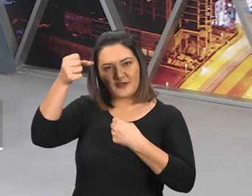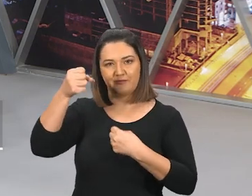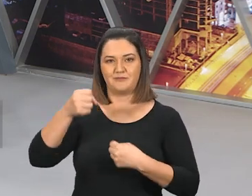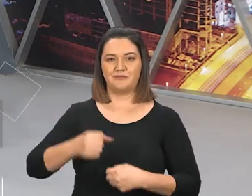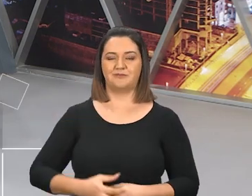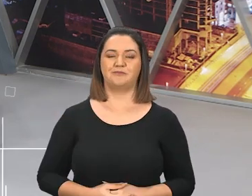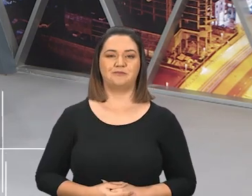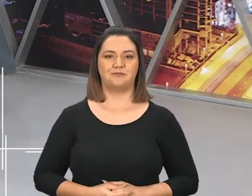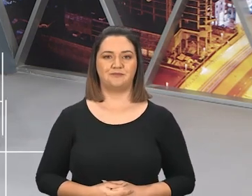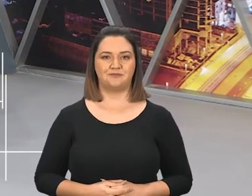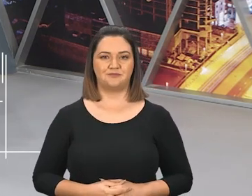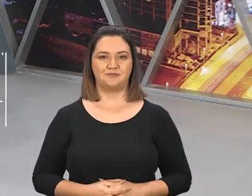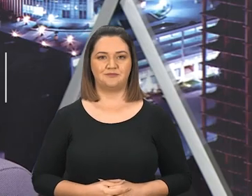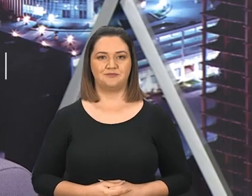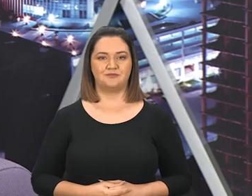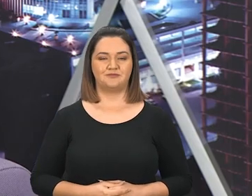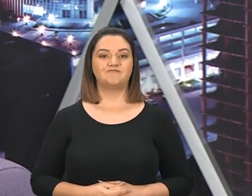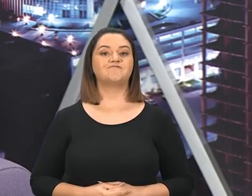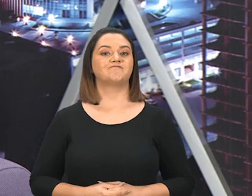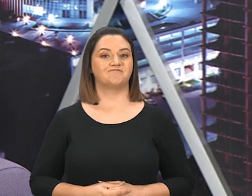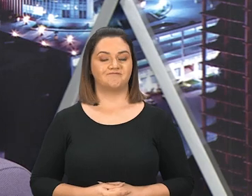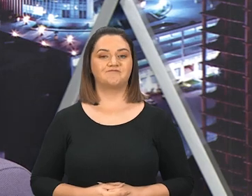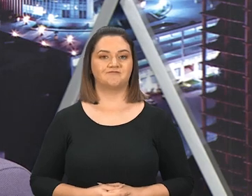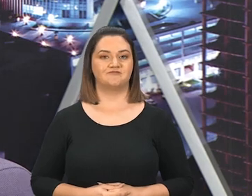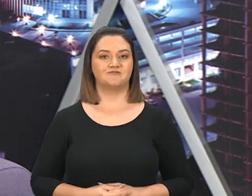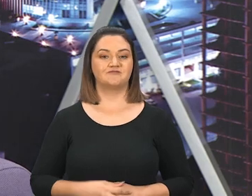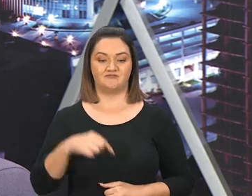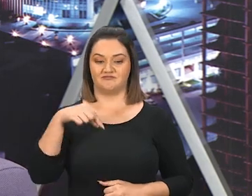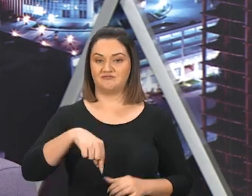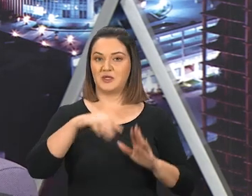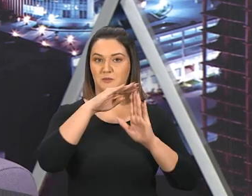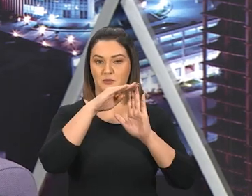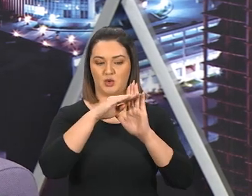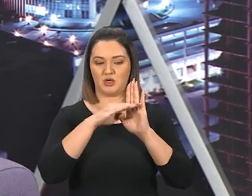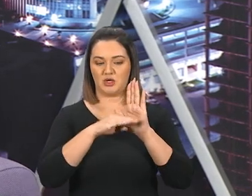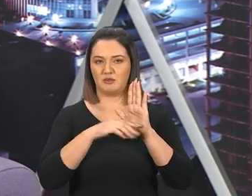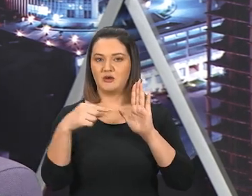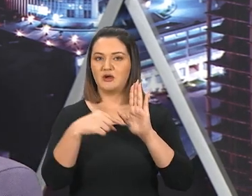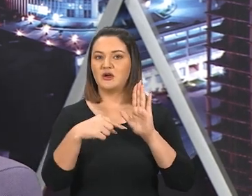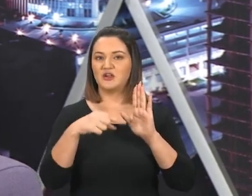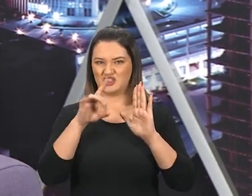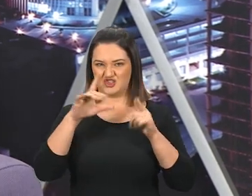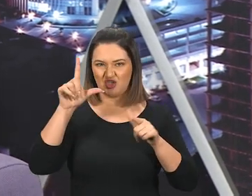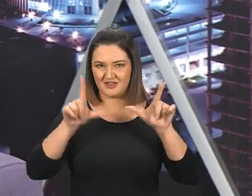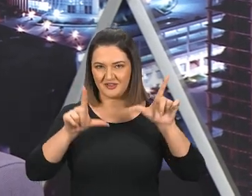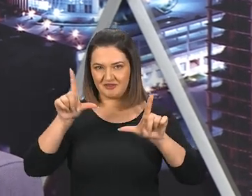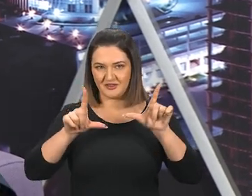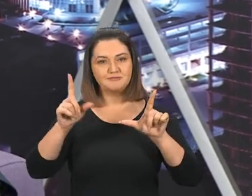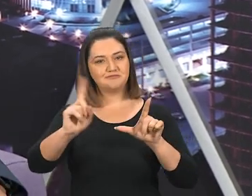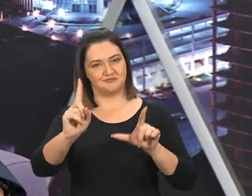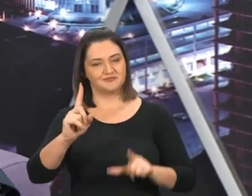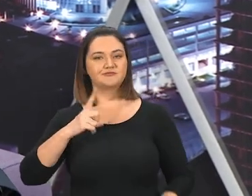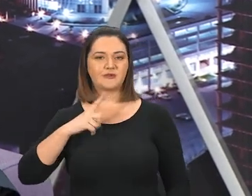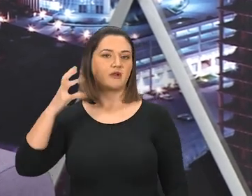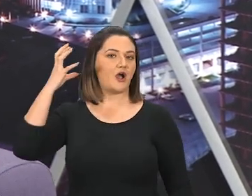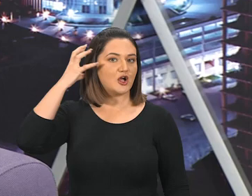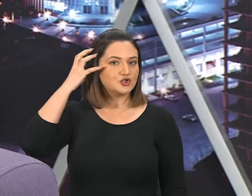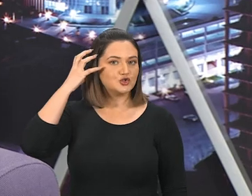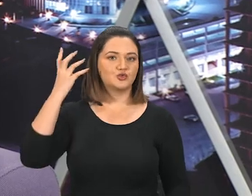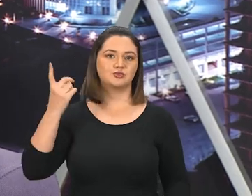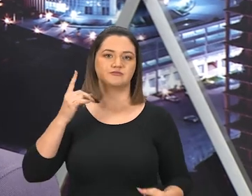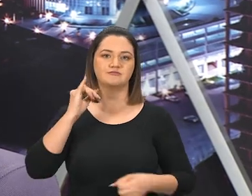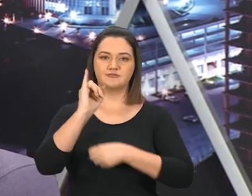nessa caminhada cristã. É o seguinte, o Arena está na TV, mas também está no rádio,